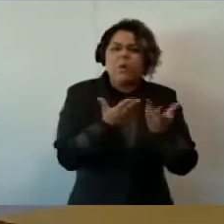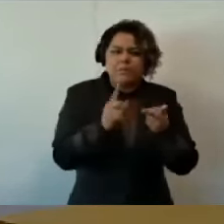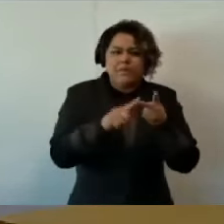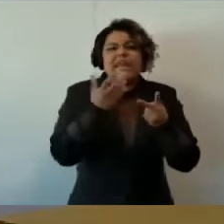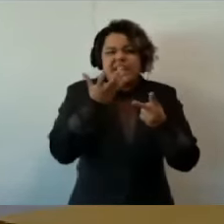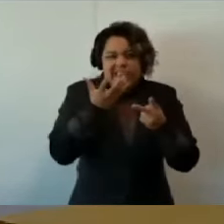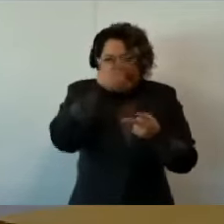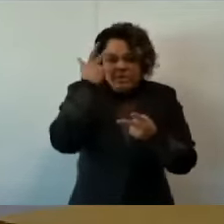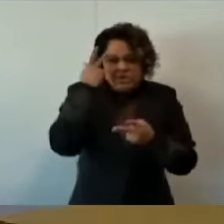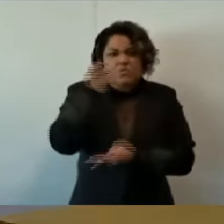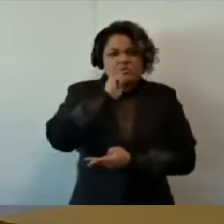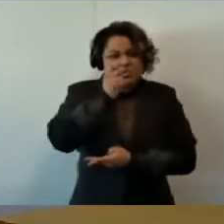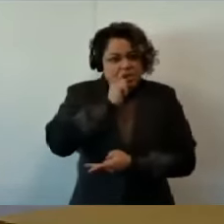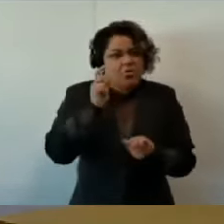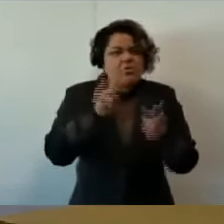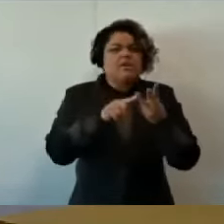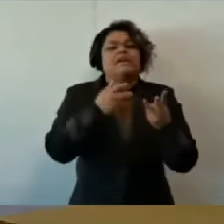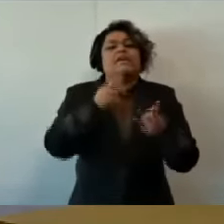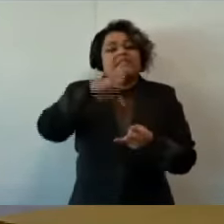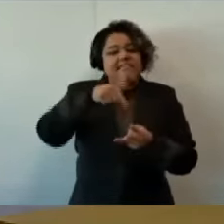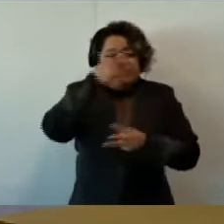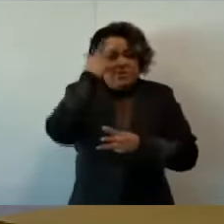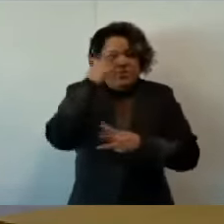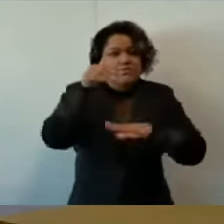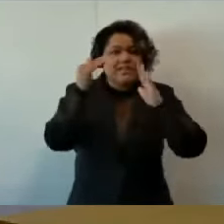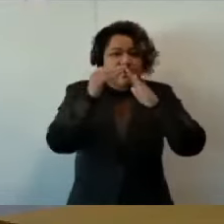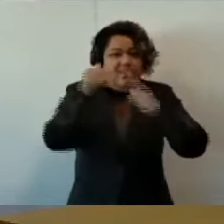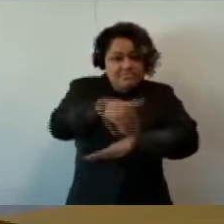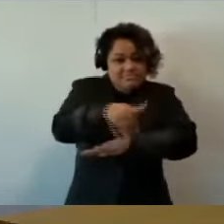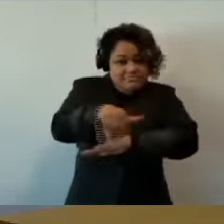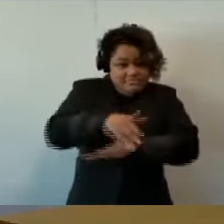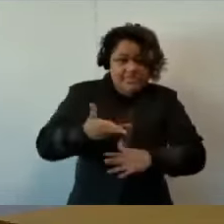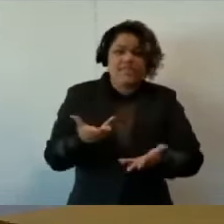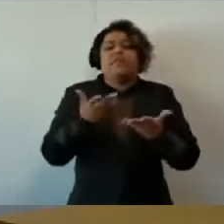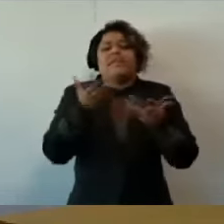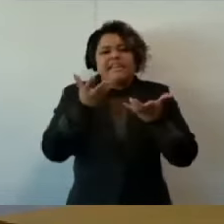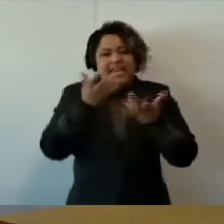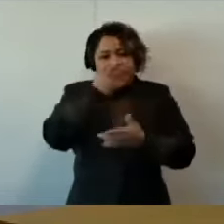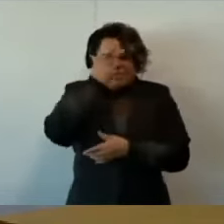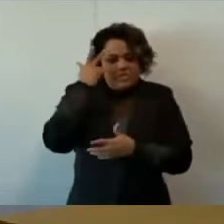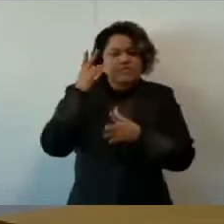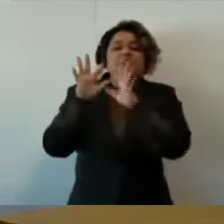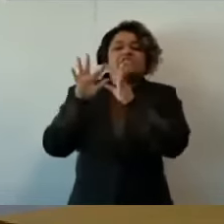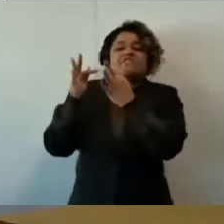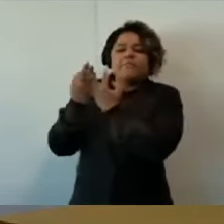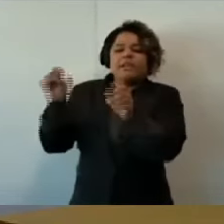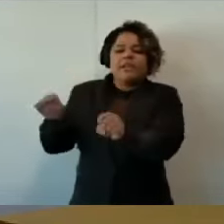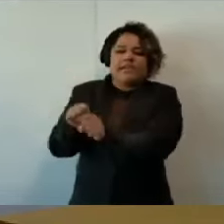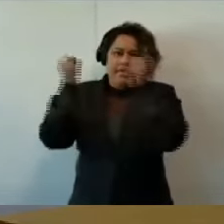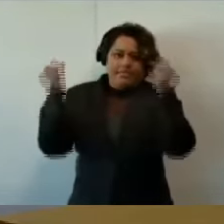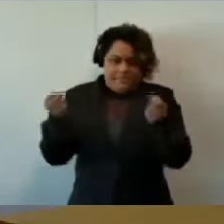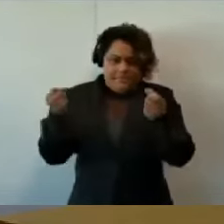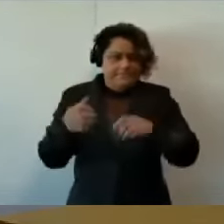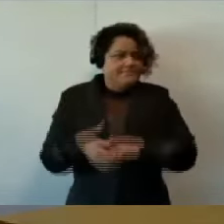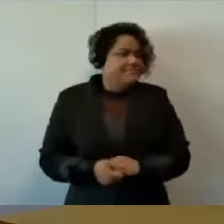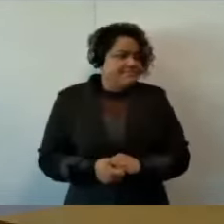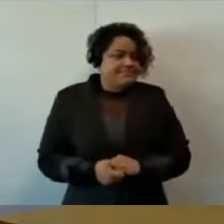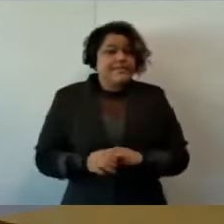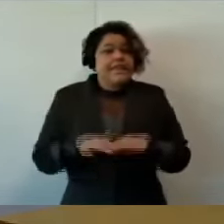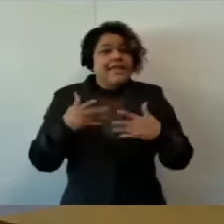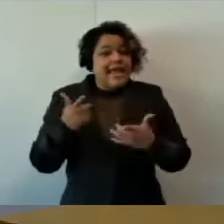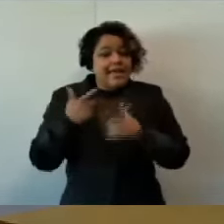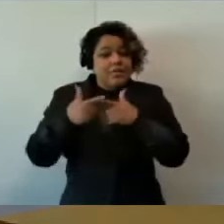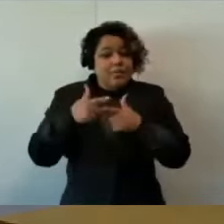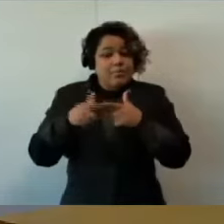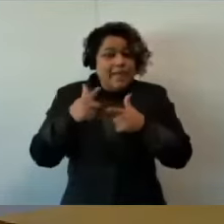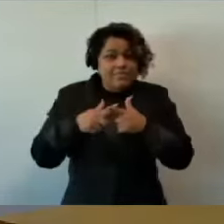drogas, ela quer as pessoas que destroem a unidade familiar. depois, o problema vira um problema da